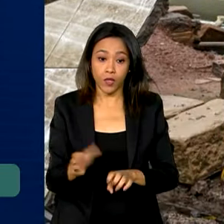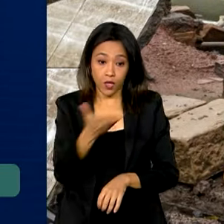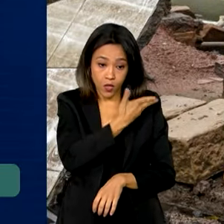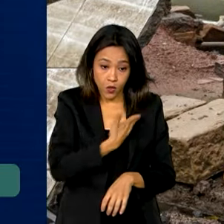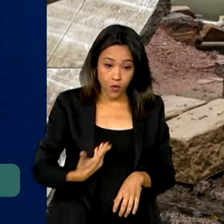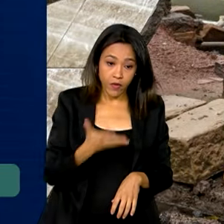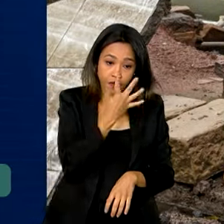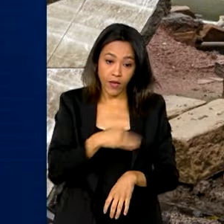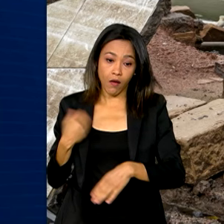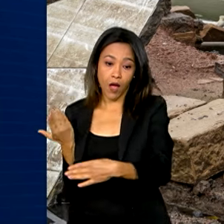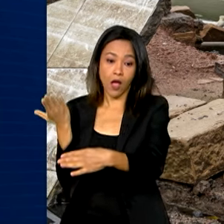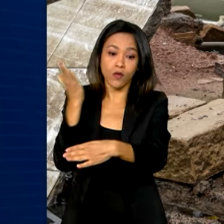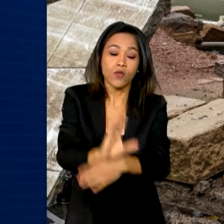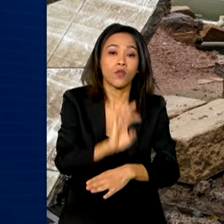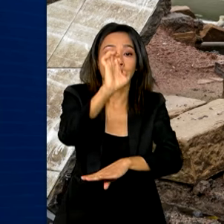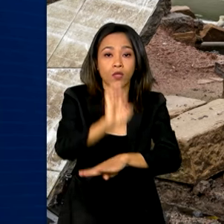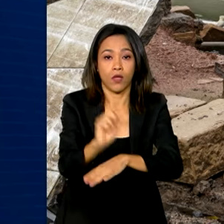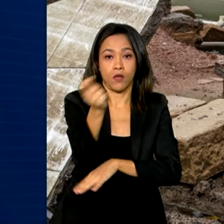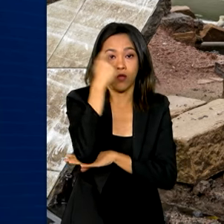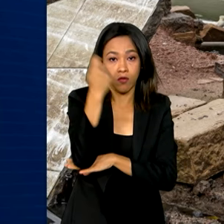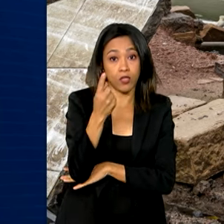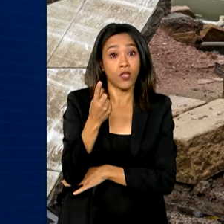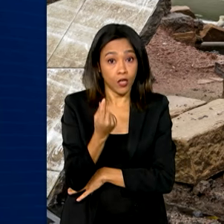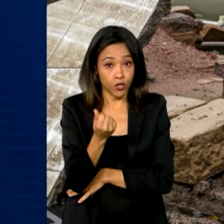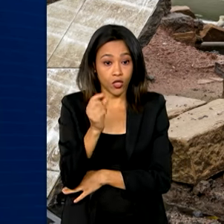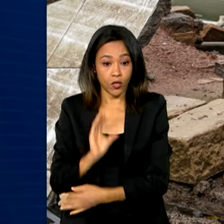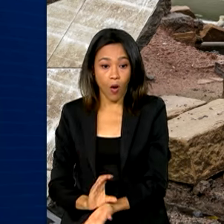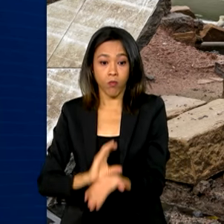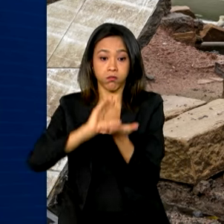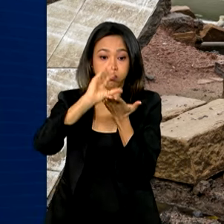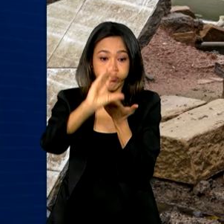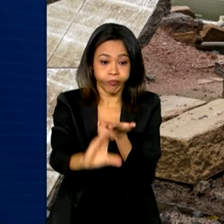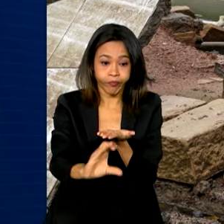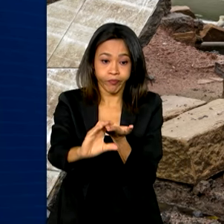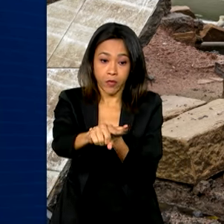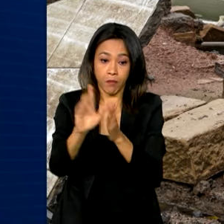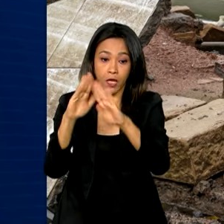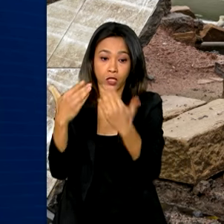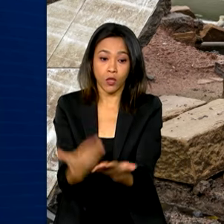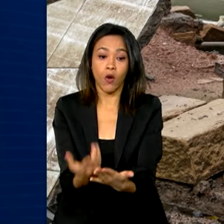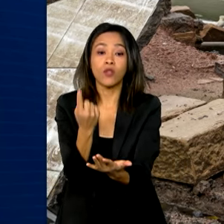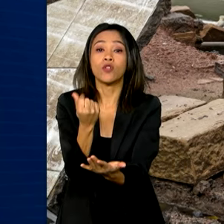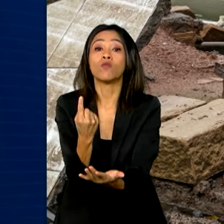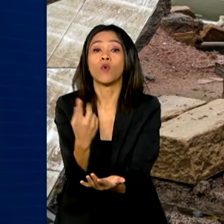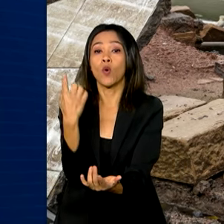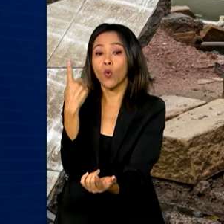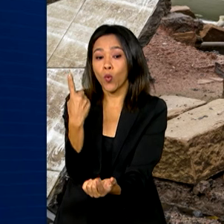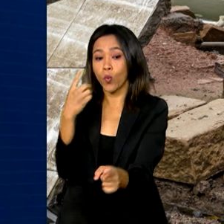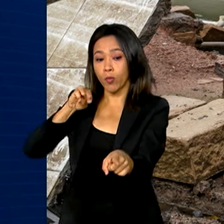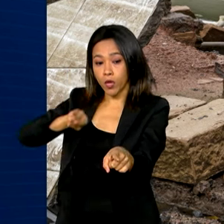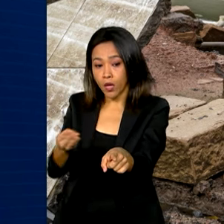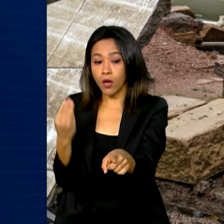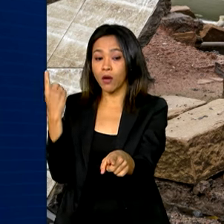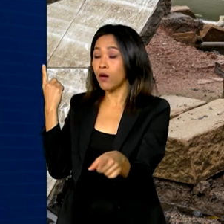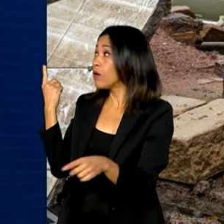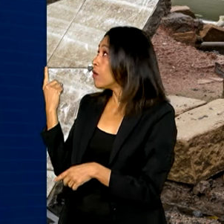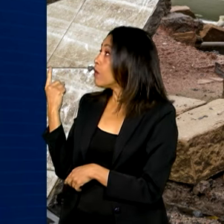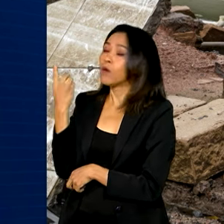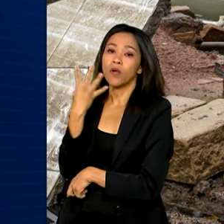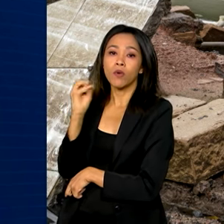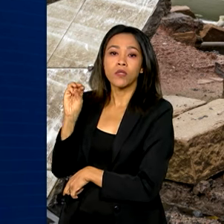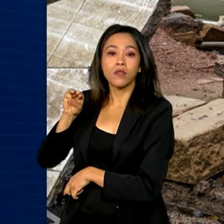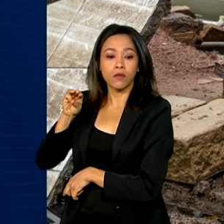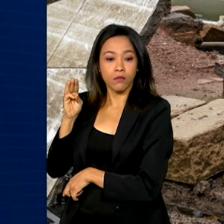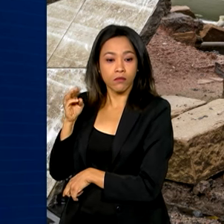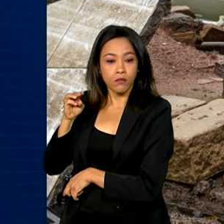socorre o estado com verbas específicas. Para a reconstrução das escolas, foram 1 bilhão e 400 milhões de